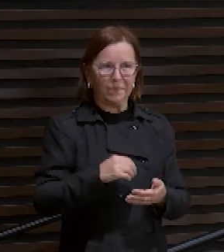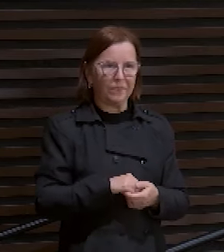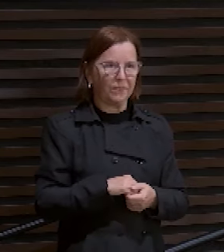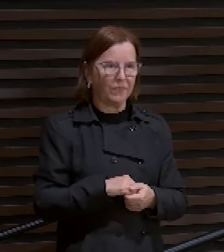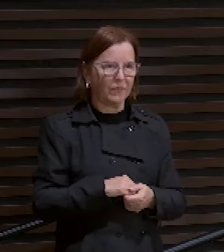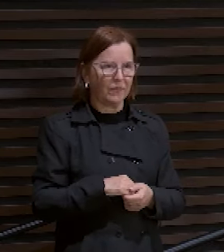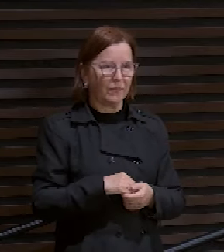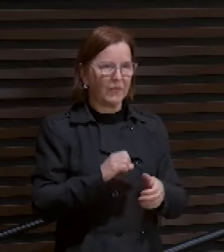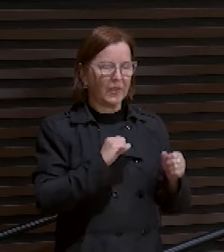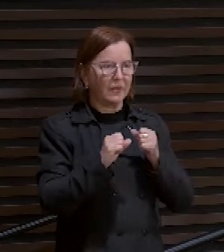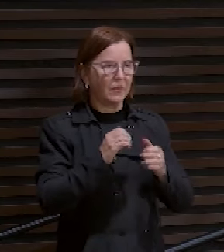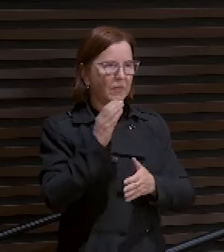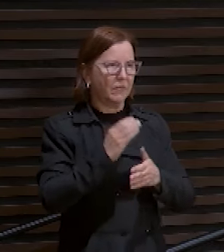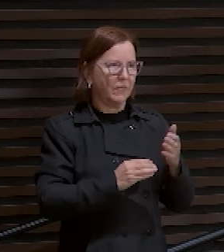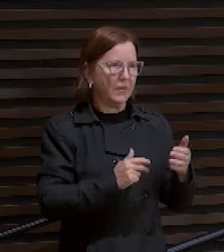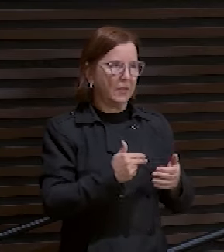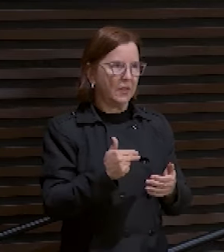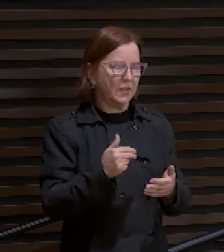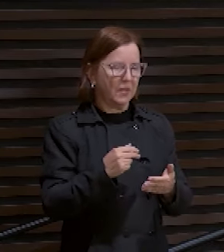Salmo 34, 4.